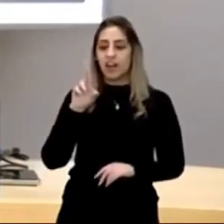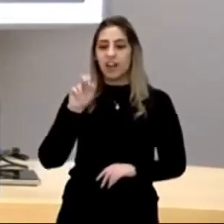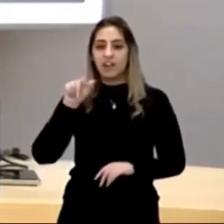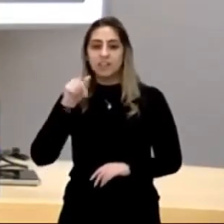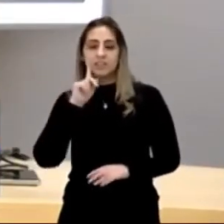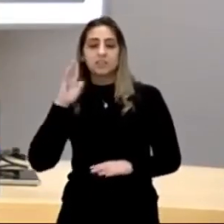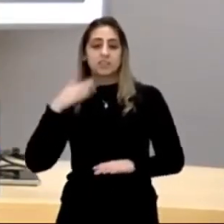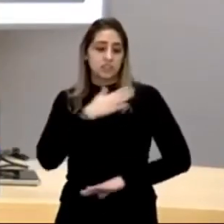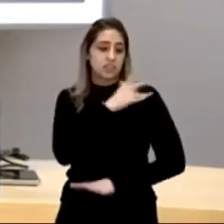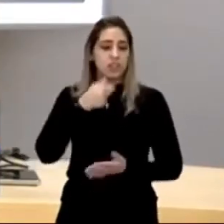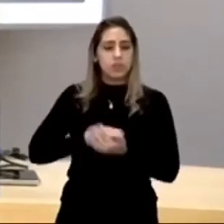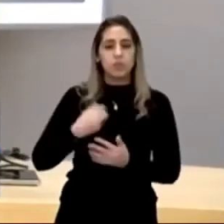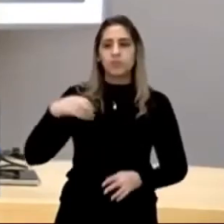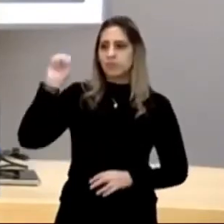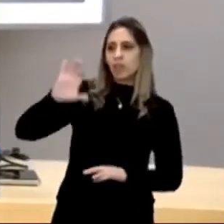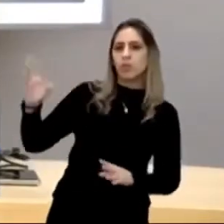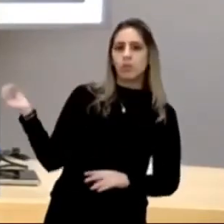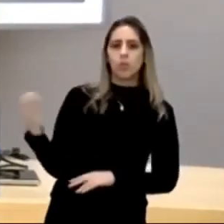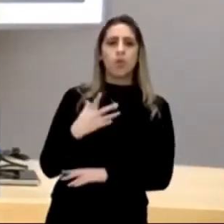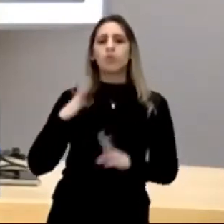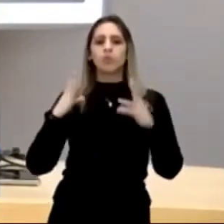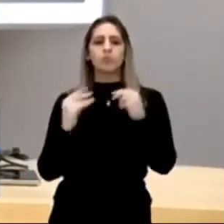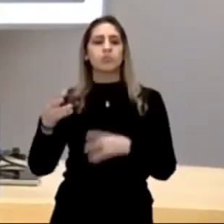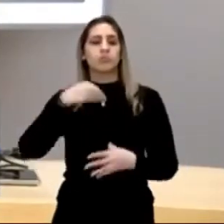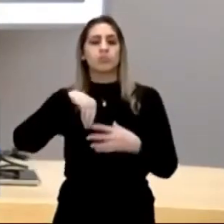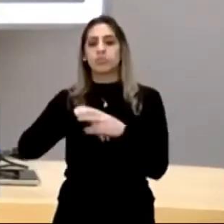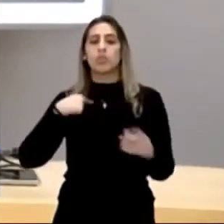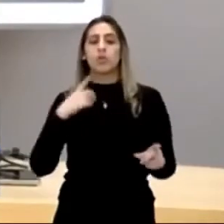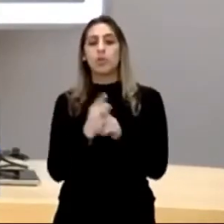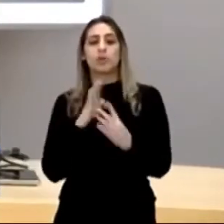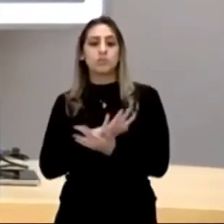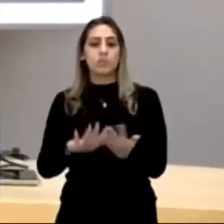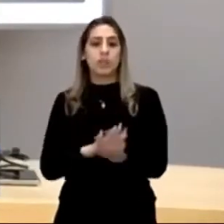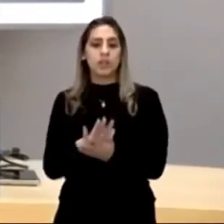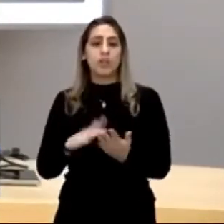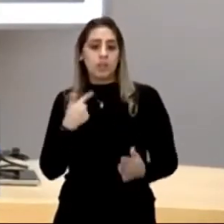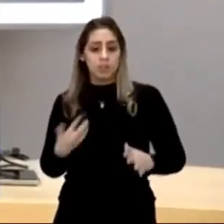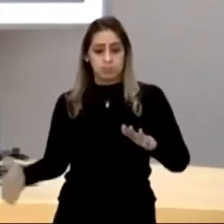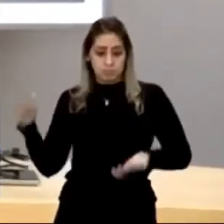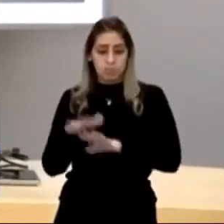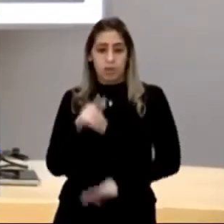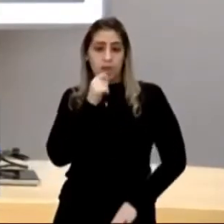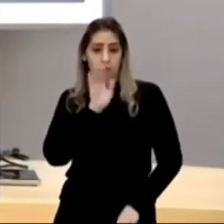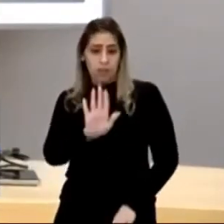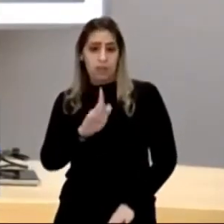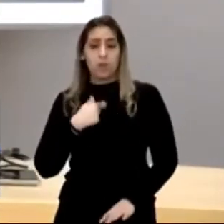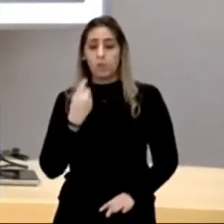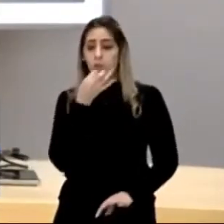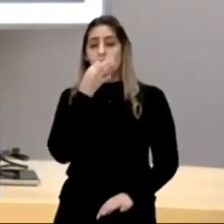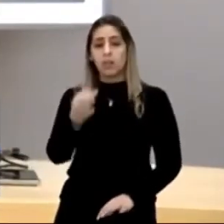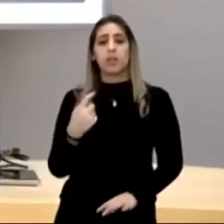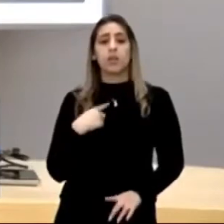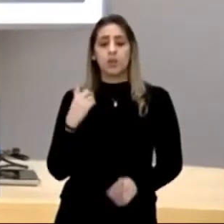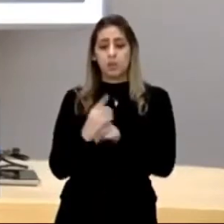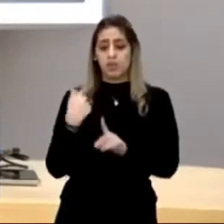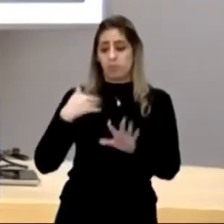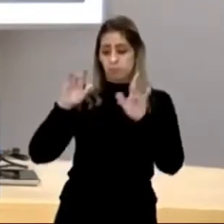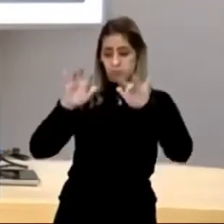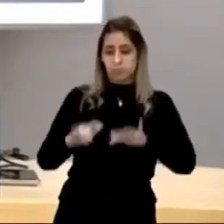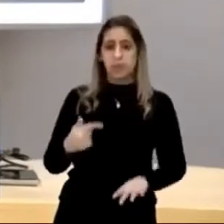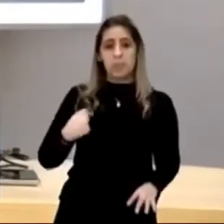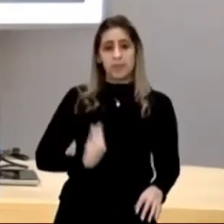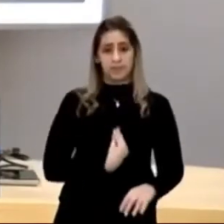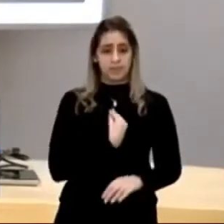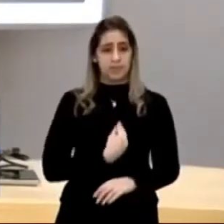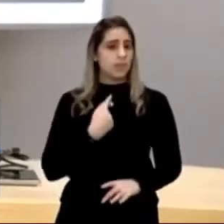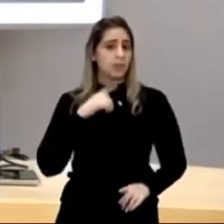ditadura, Estado Novo, Aquilo Tudo, mas não acho nada. Eu vou, inclusive, eu como narrador, colocar fatos da minha vida ali e